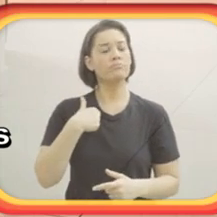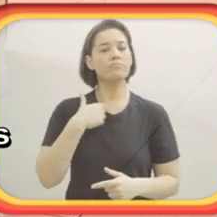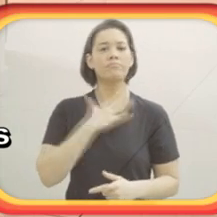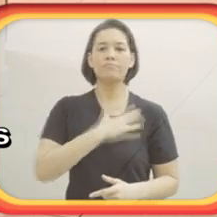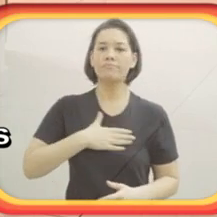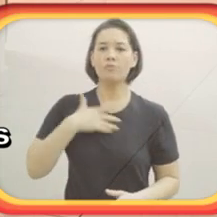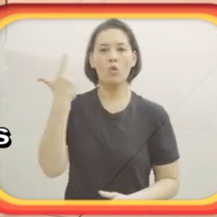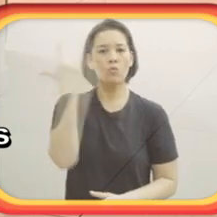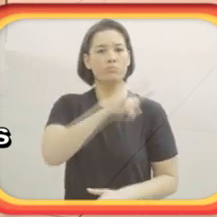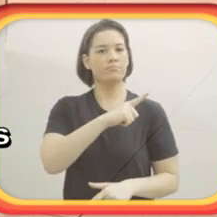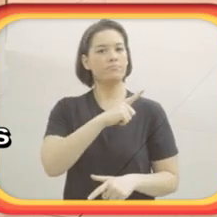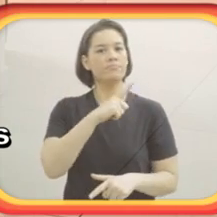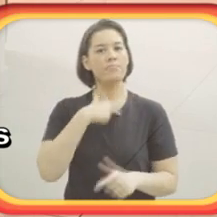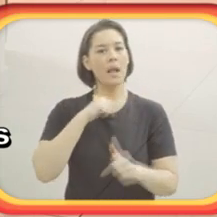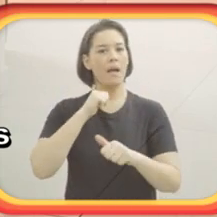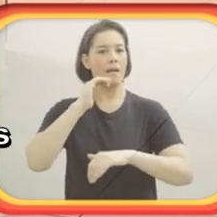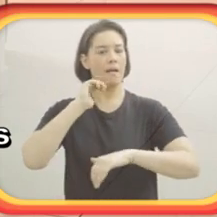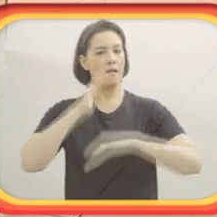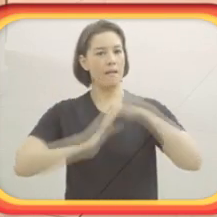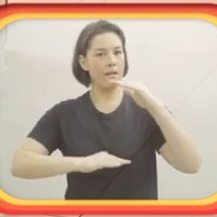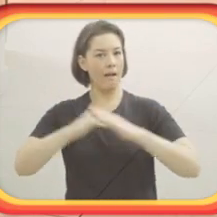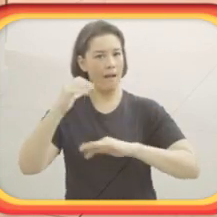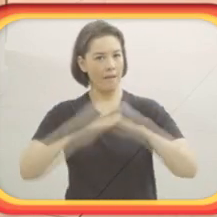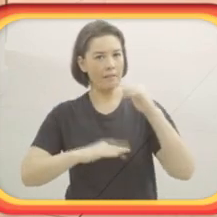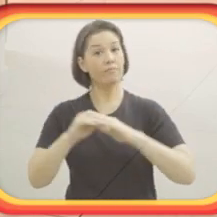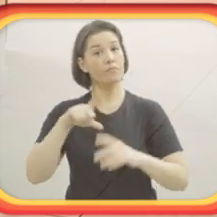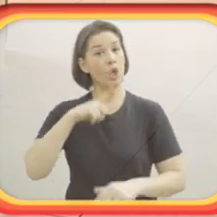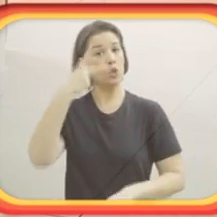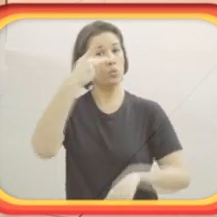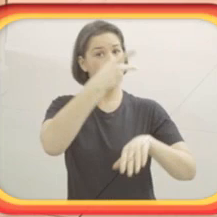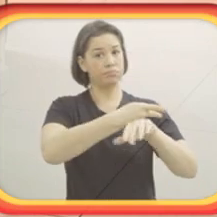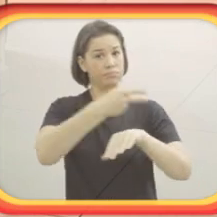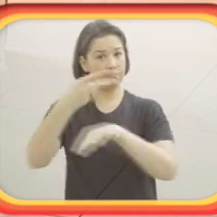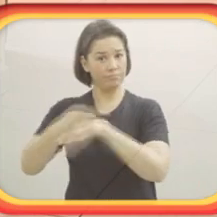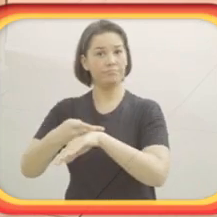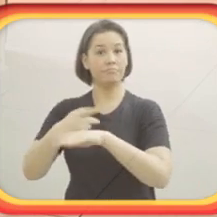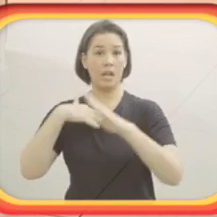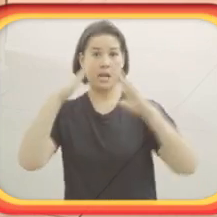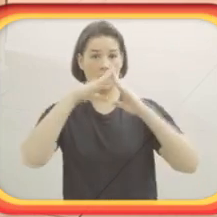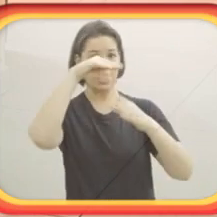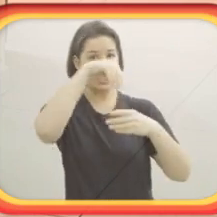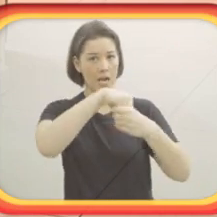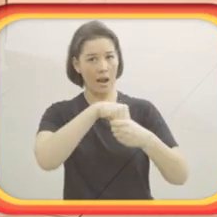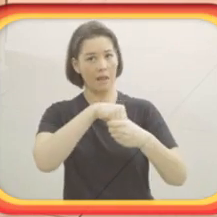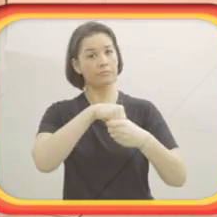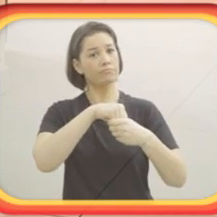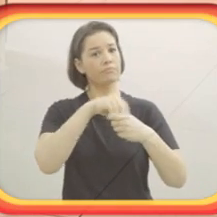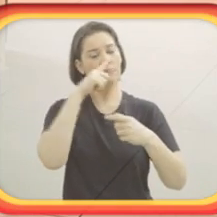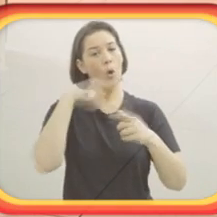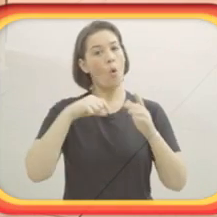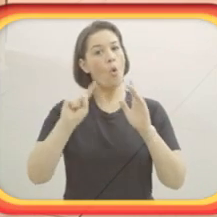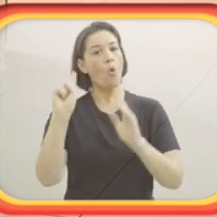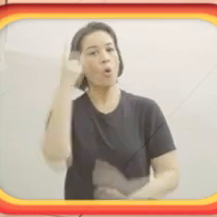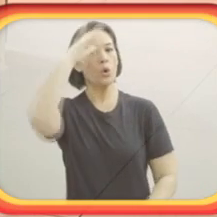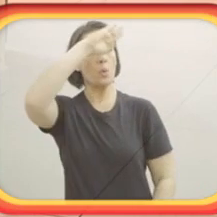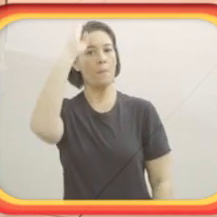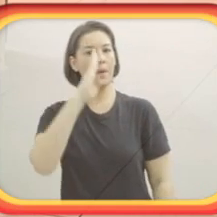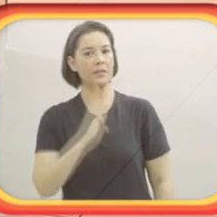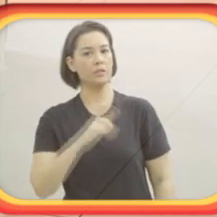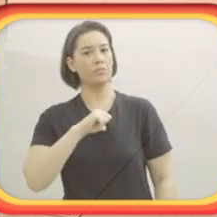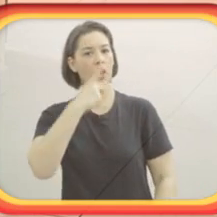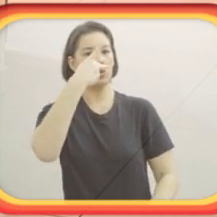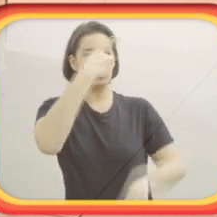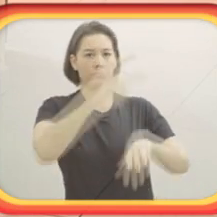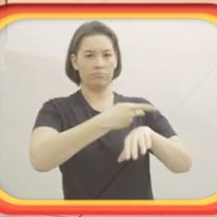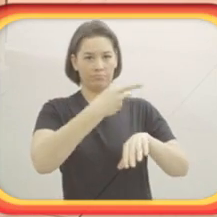estatuetas dessas em casa, acabo sendo o único brasileiro que tem duas. E o quarto brasileiro que conquistou um troféu